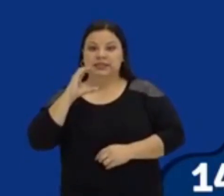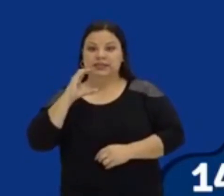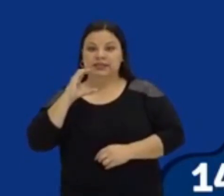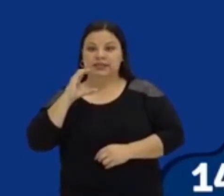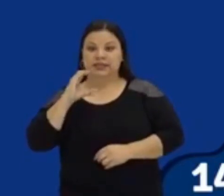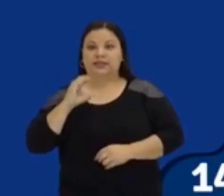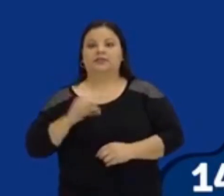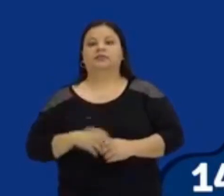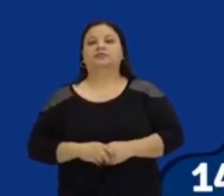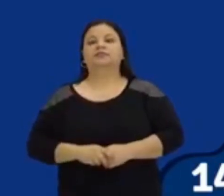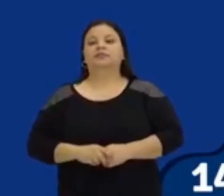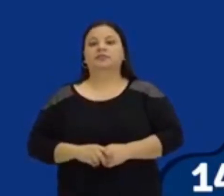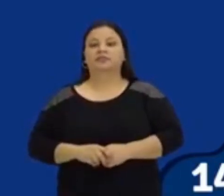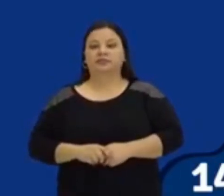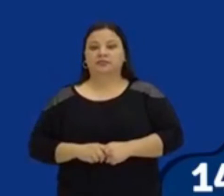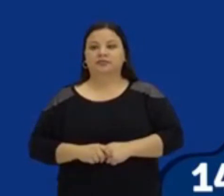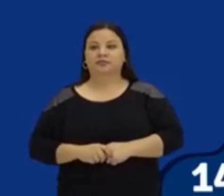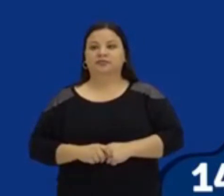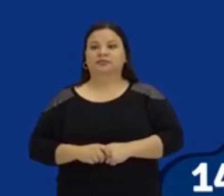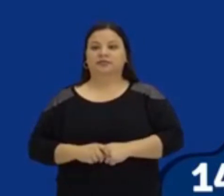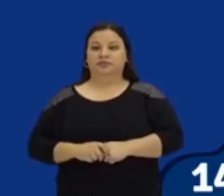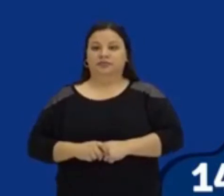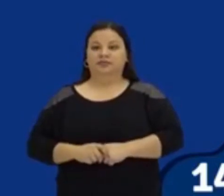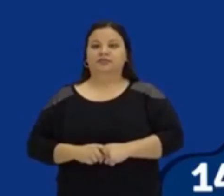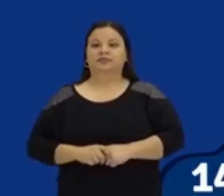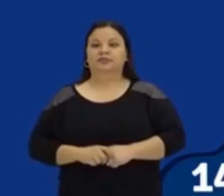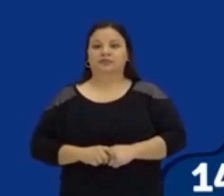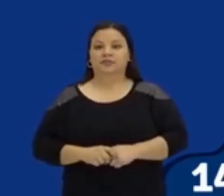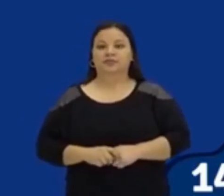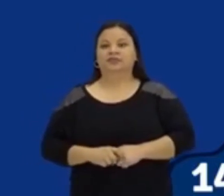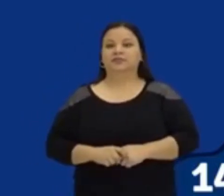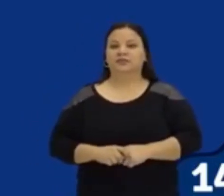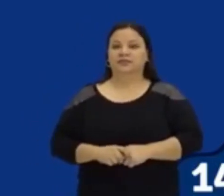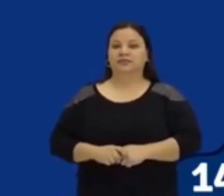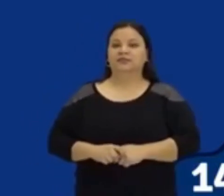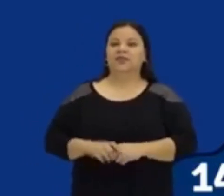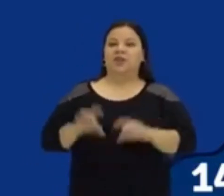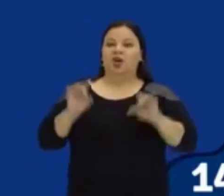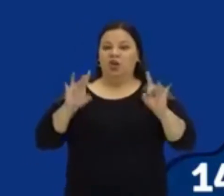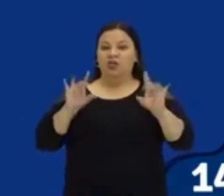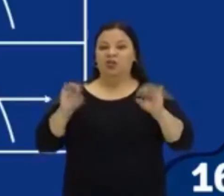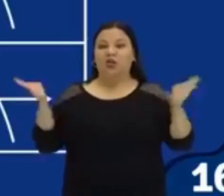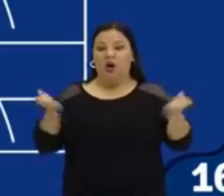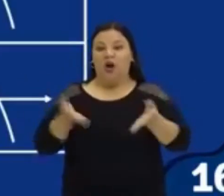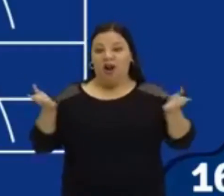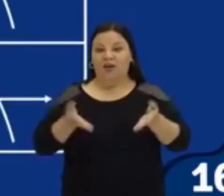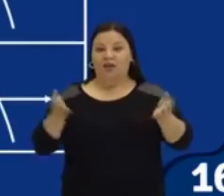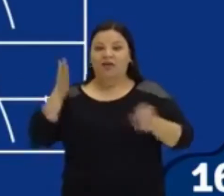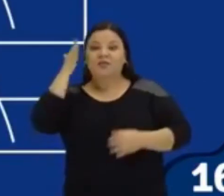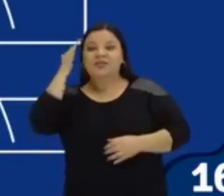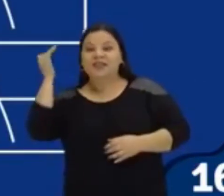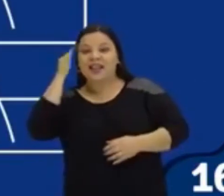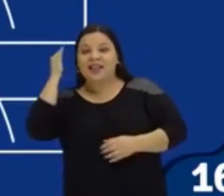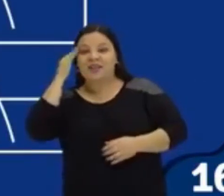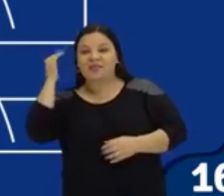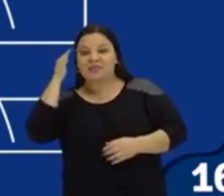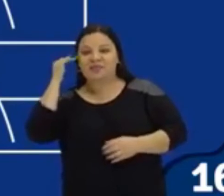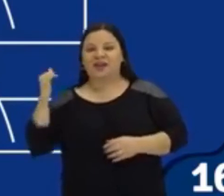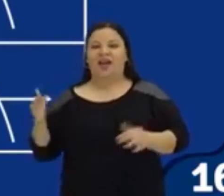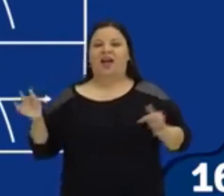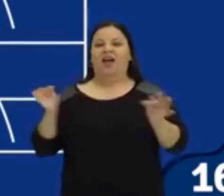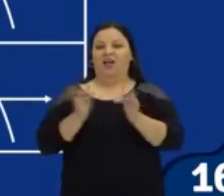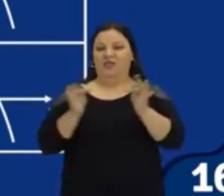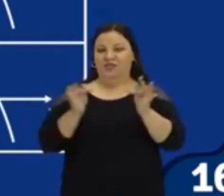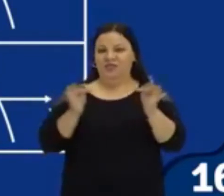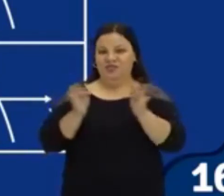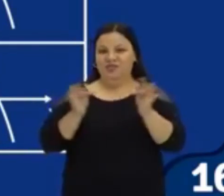foi só para lembrar aí a resolução e para finalizar nossa aula e tem só uma análise aqui em relação a